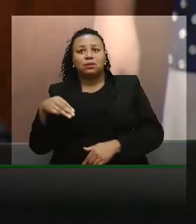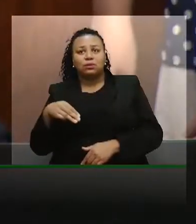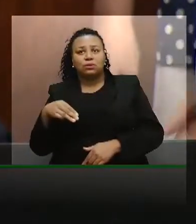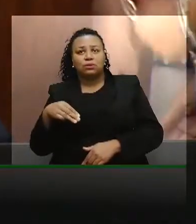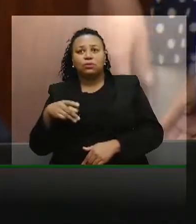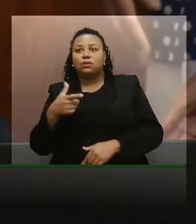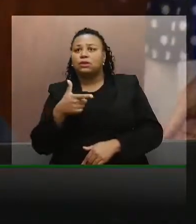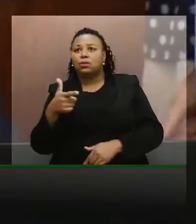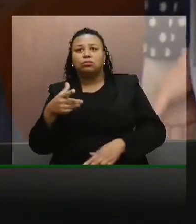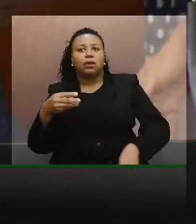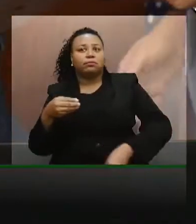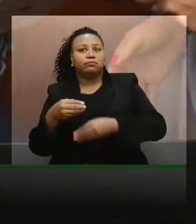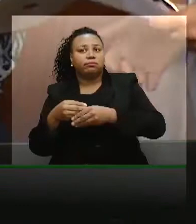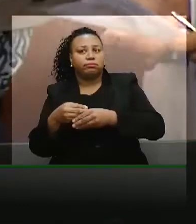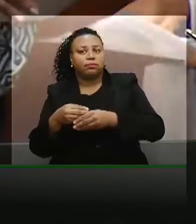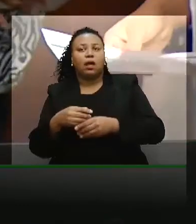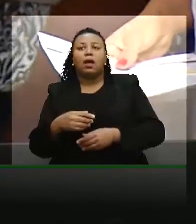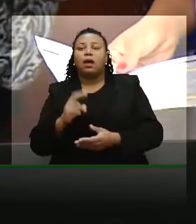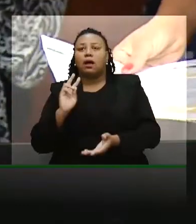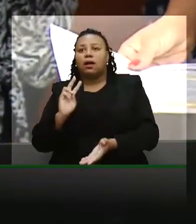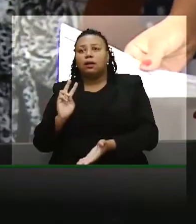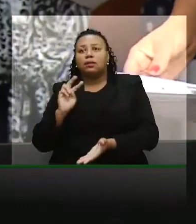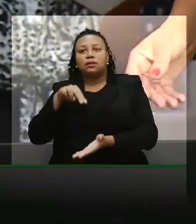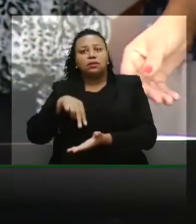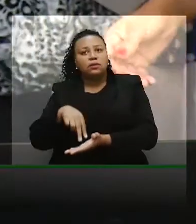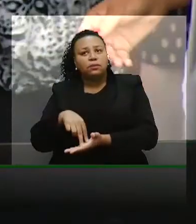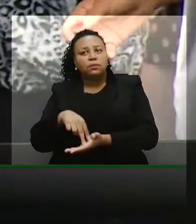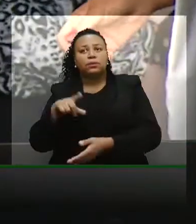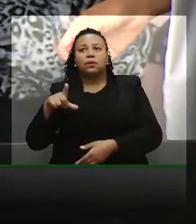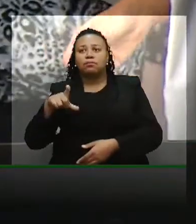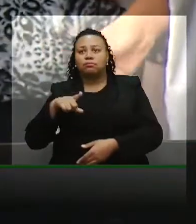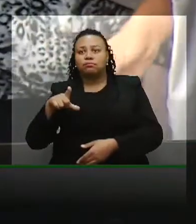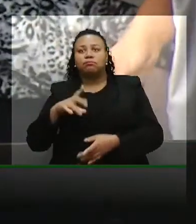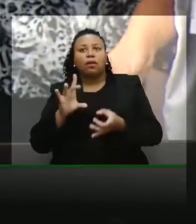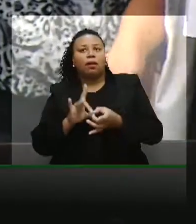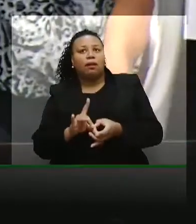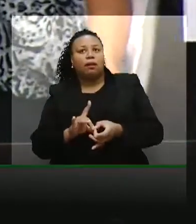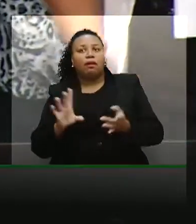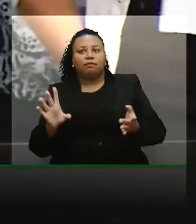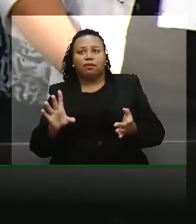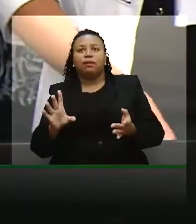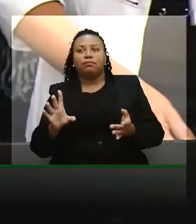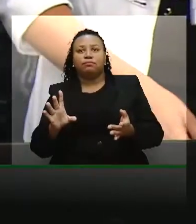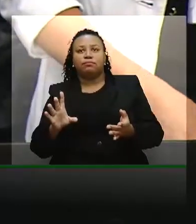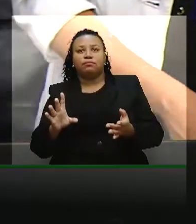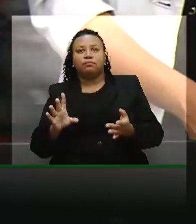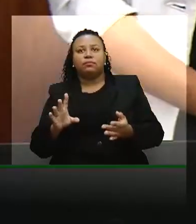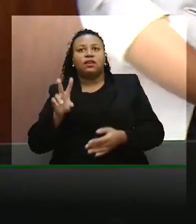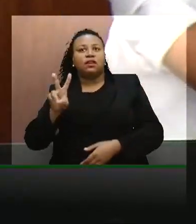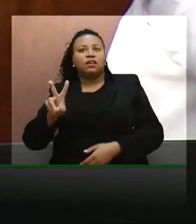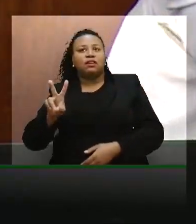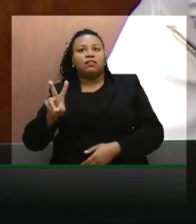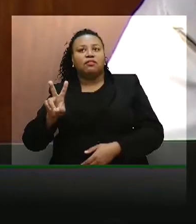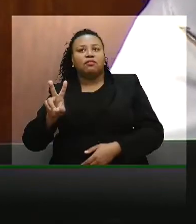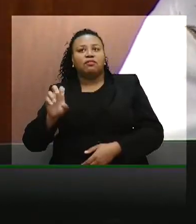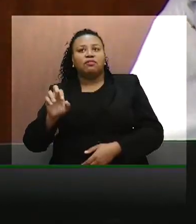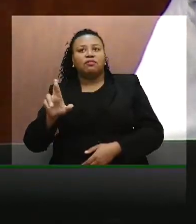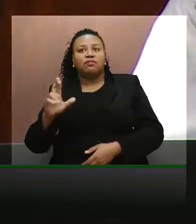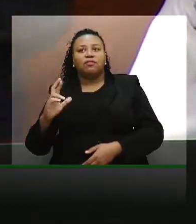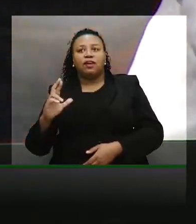apartes. A tribuna está à sua disposição, Vera da ICI